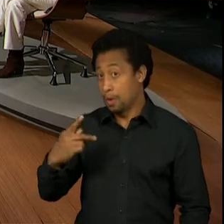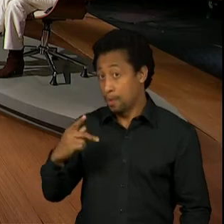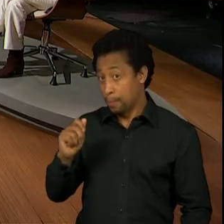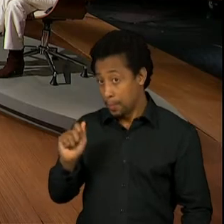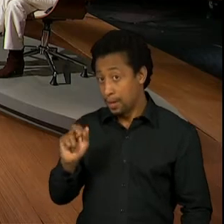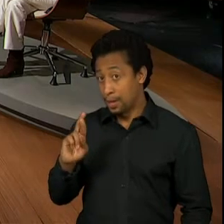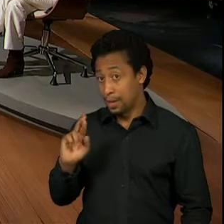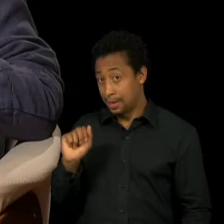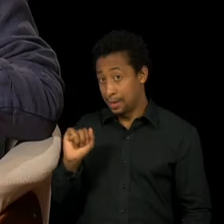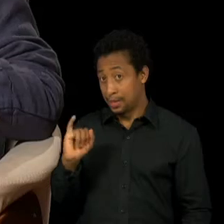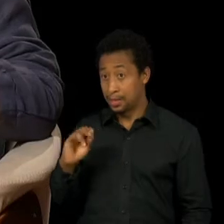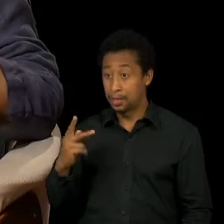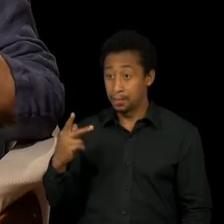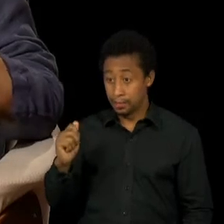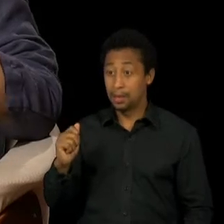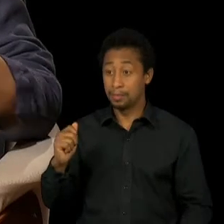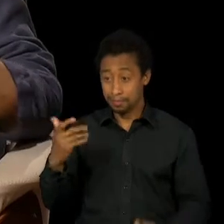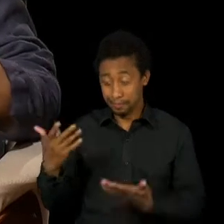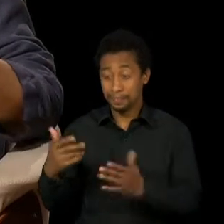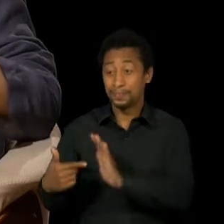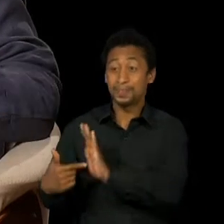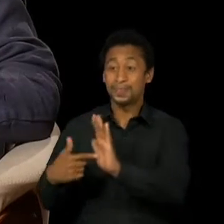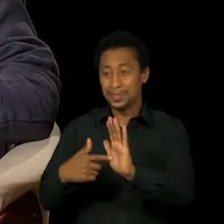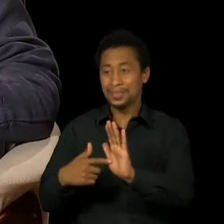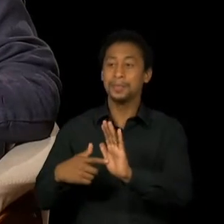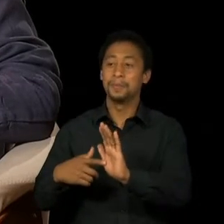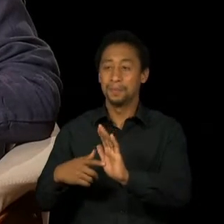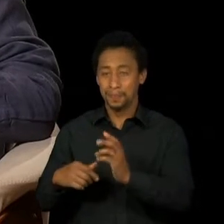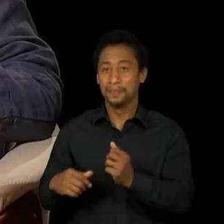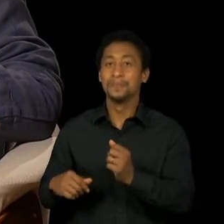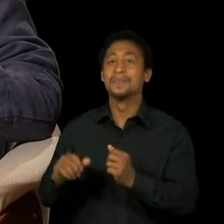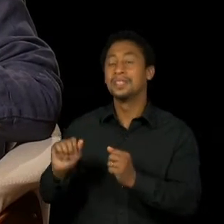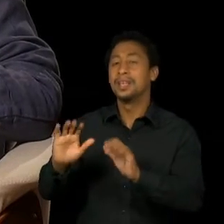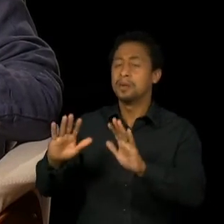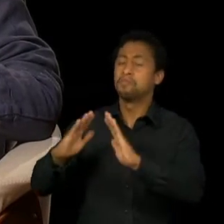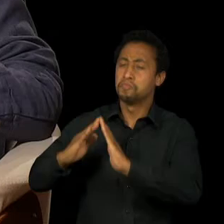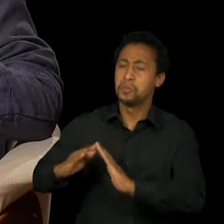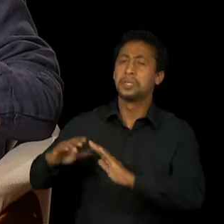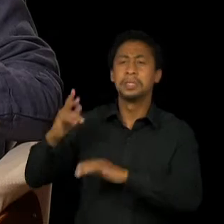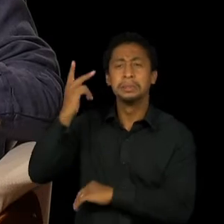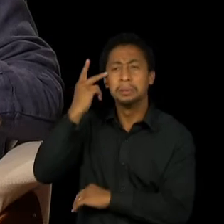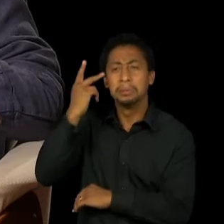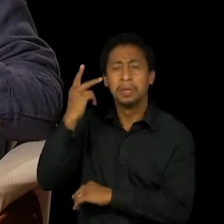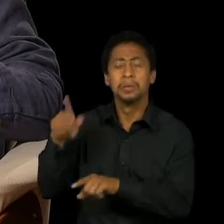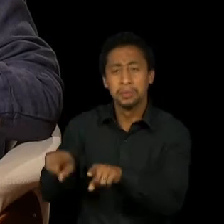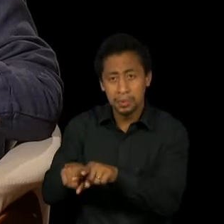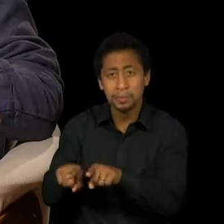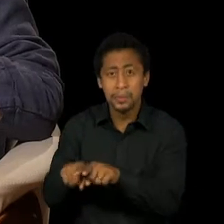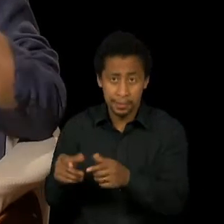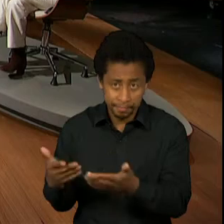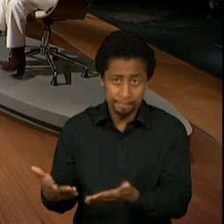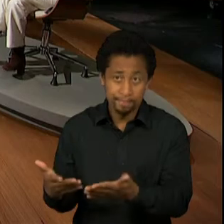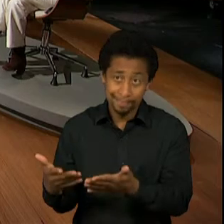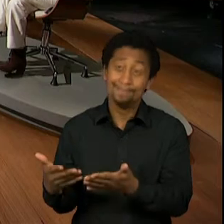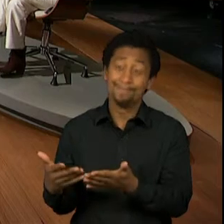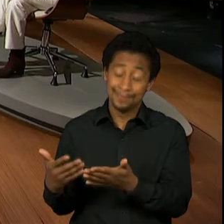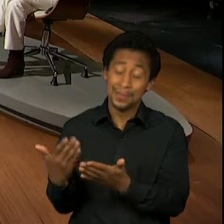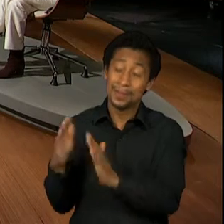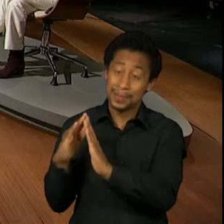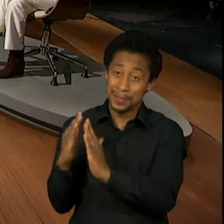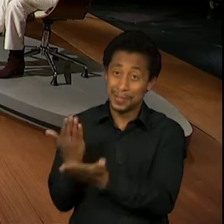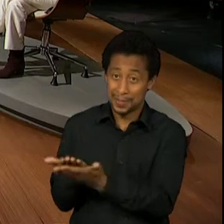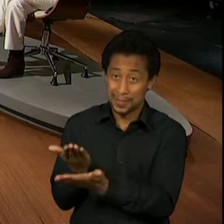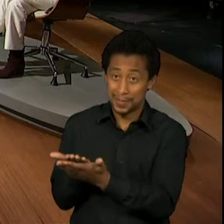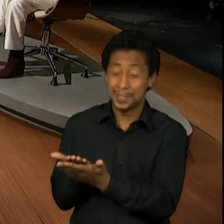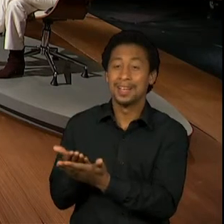infância muito gostosa. Mas também morei com eles em São Paulo. A gente, enfim, estudei no